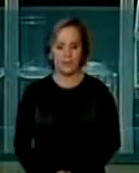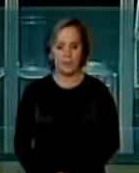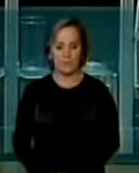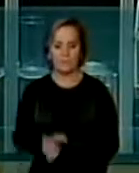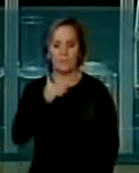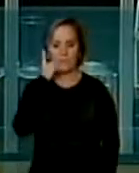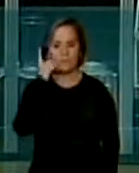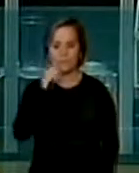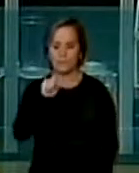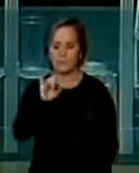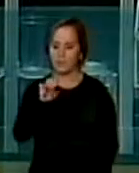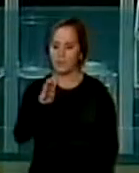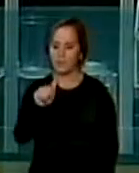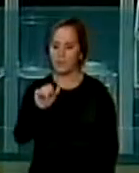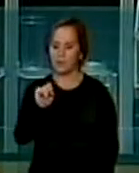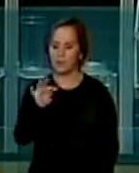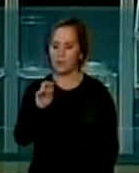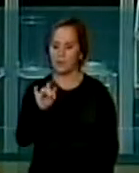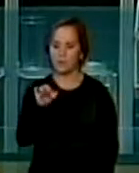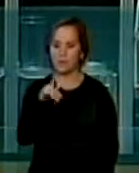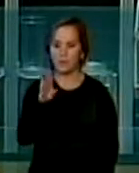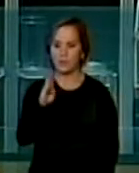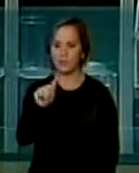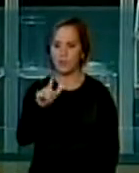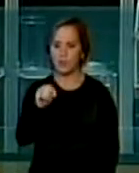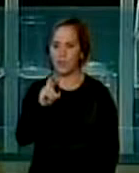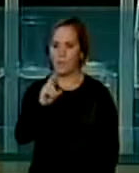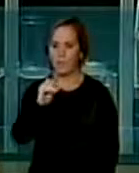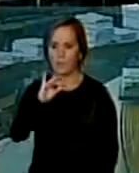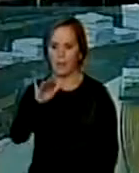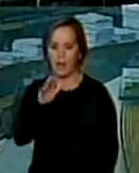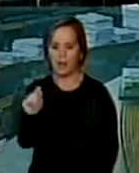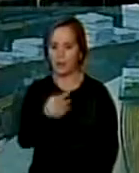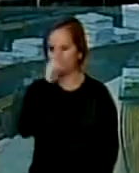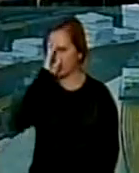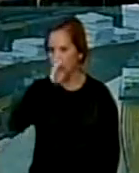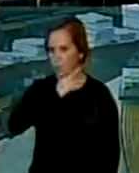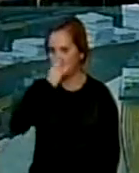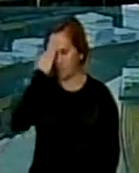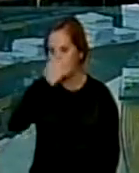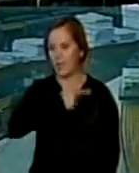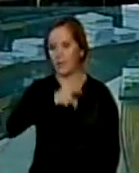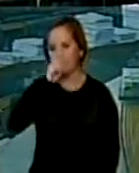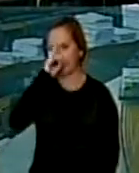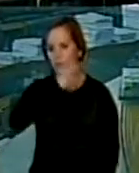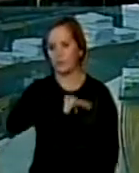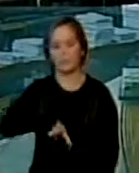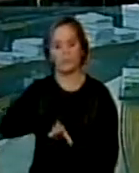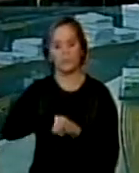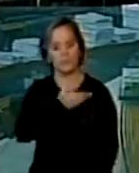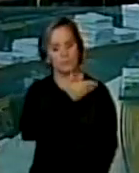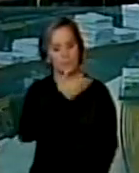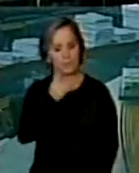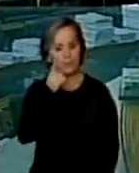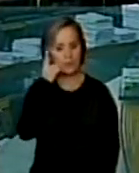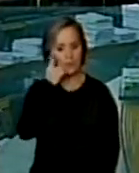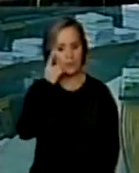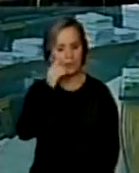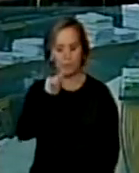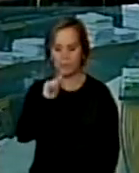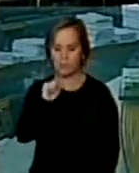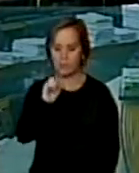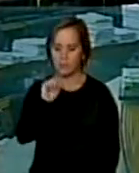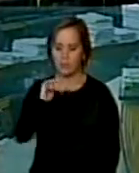Deputado Sebastião Bala Rocha. Obrigado, presidente, senhoras deputadas, senhores deputados. Capitão Assunção, me soma a vossa excelência na